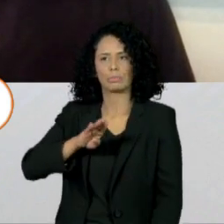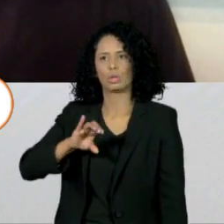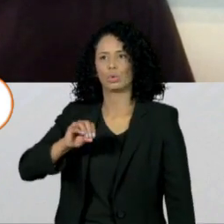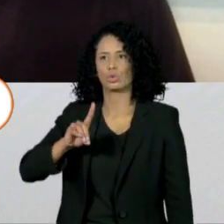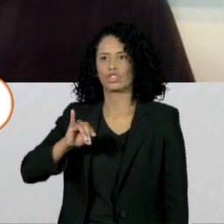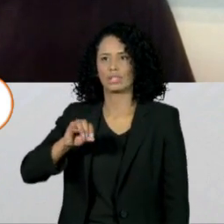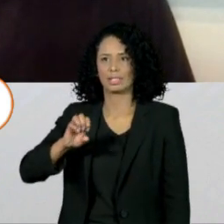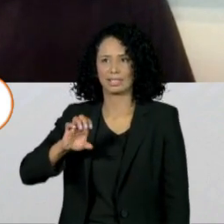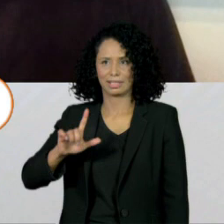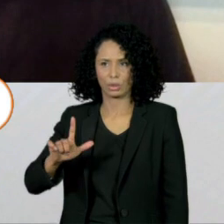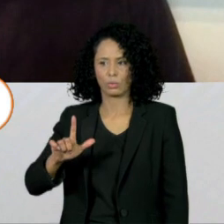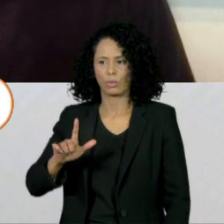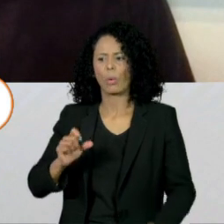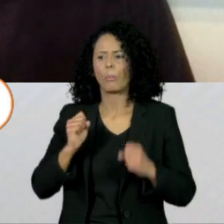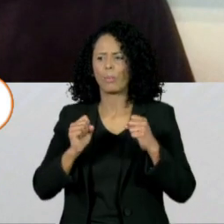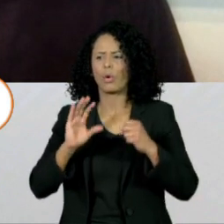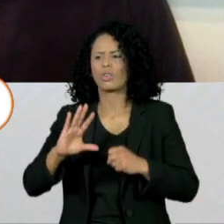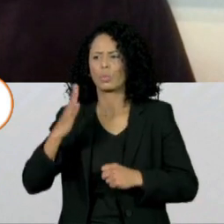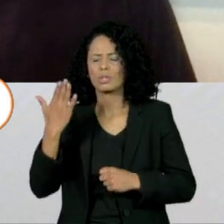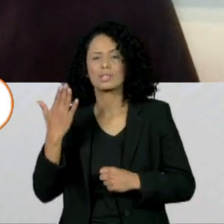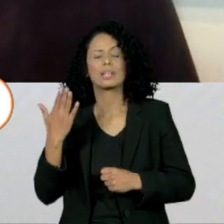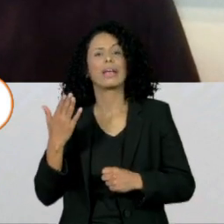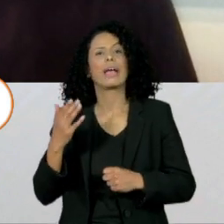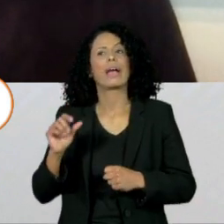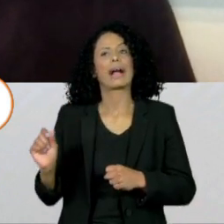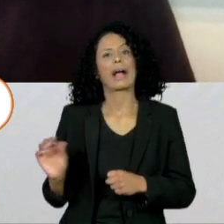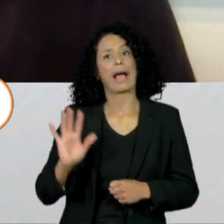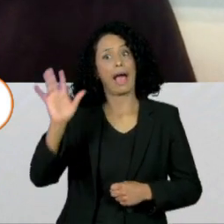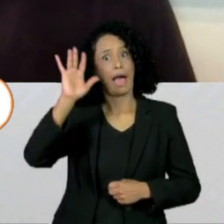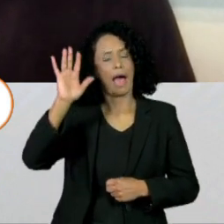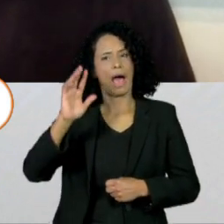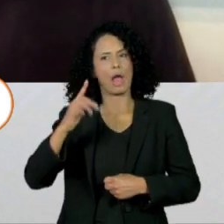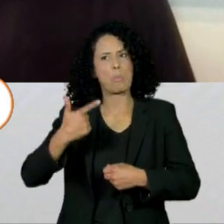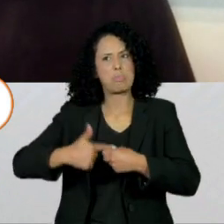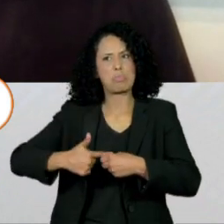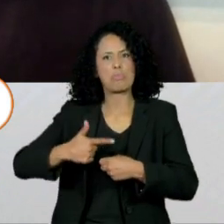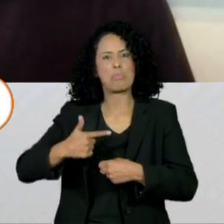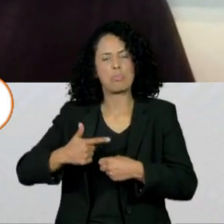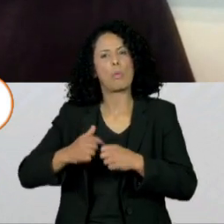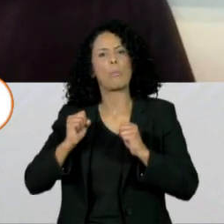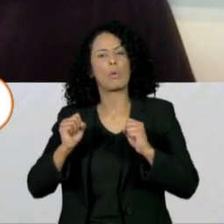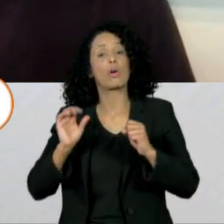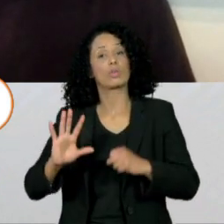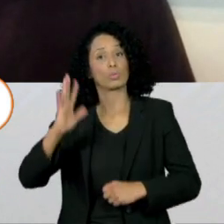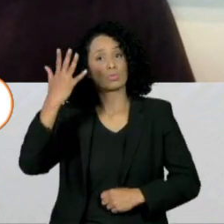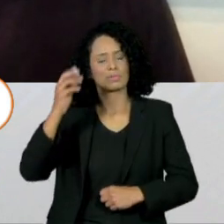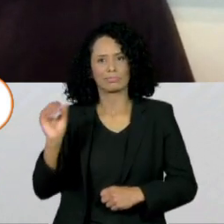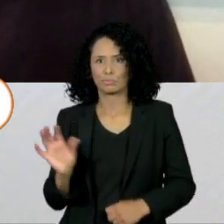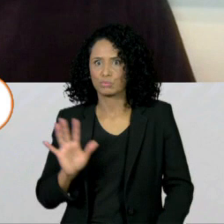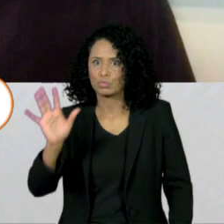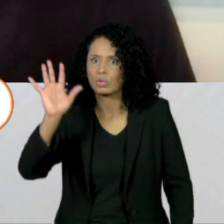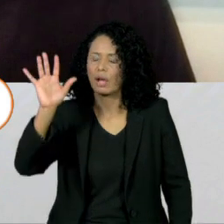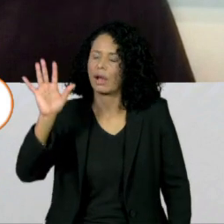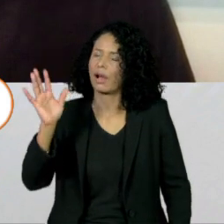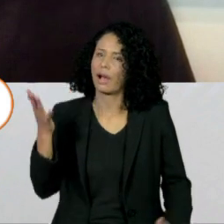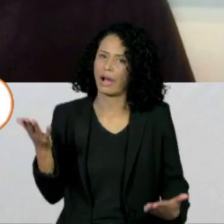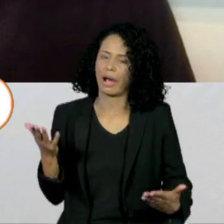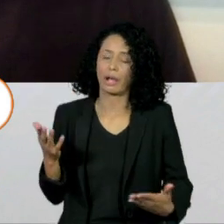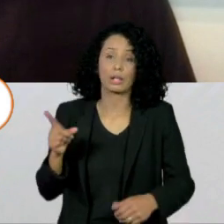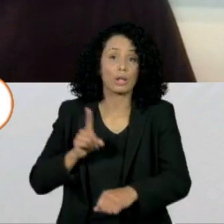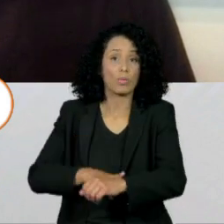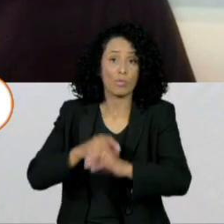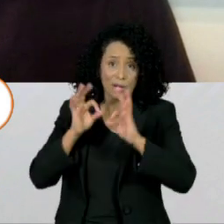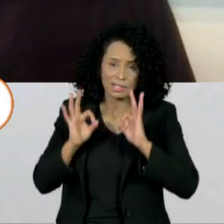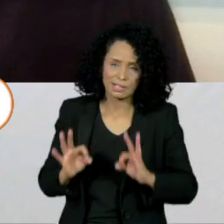biodiesel, podem também aumentar o preço na bomba ou podem reduzir em função dos preços que estiverem vigorando naquele momento